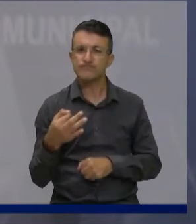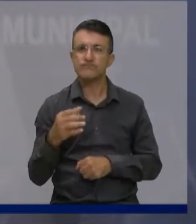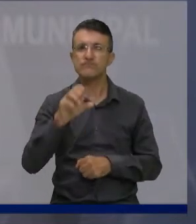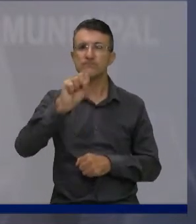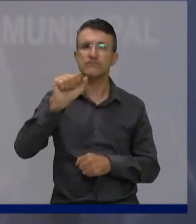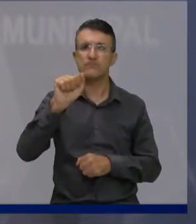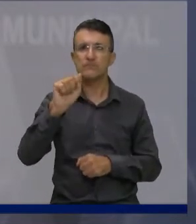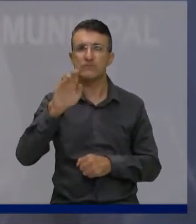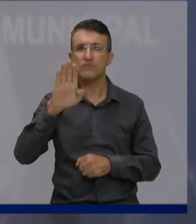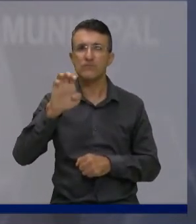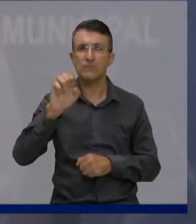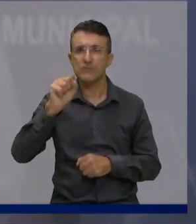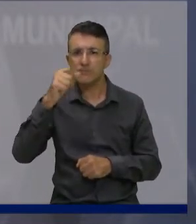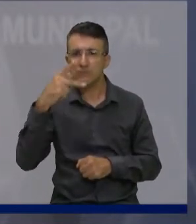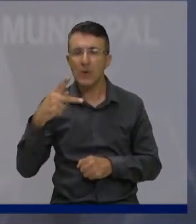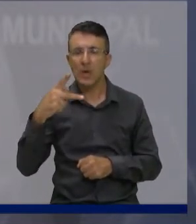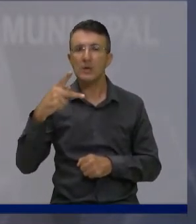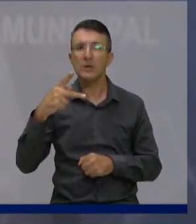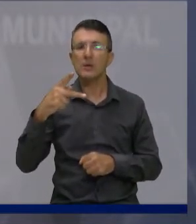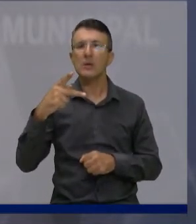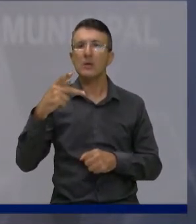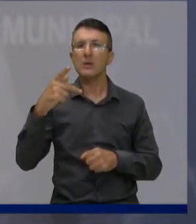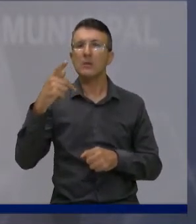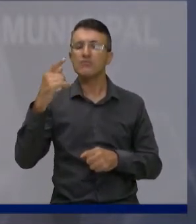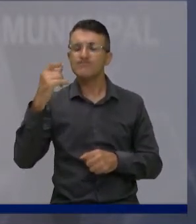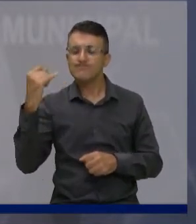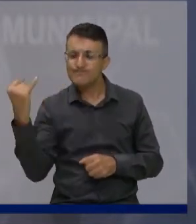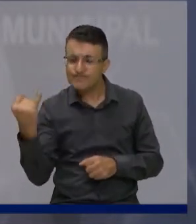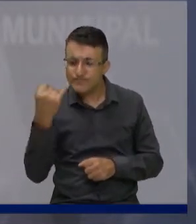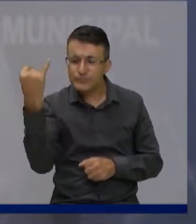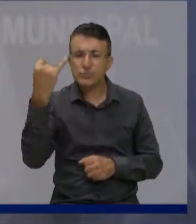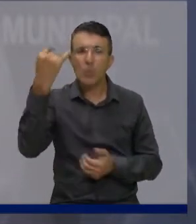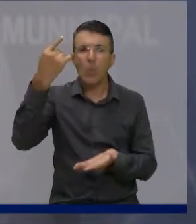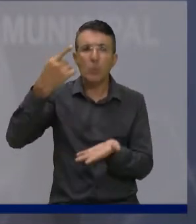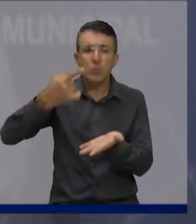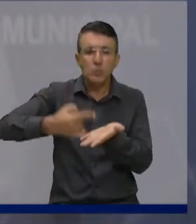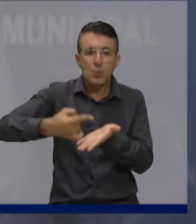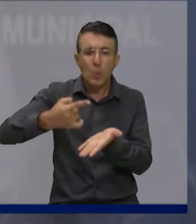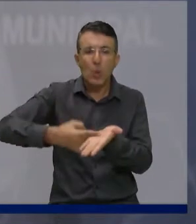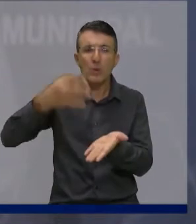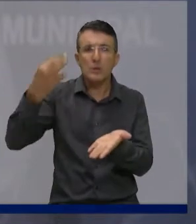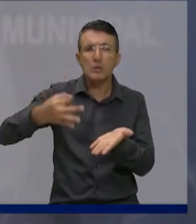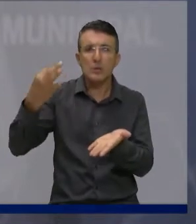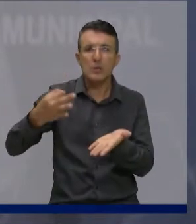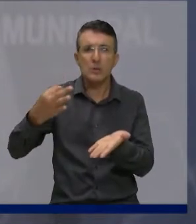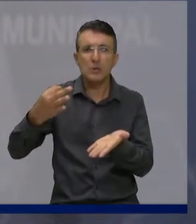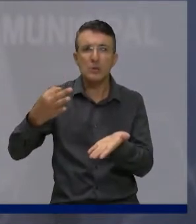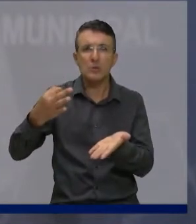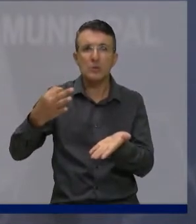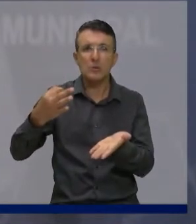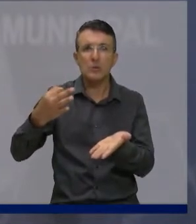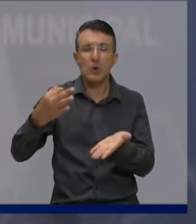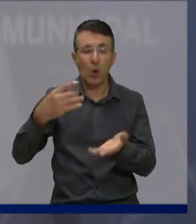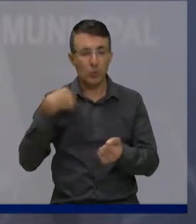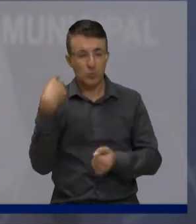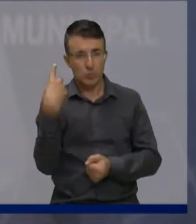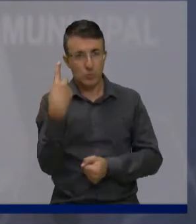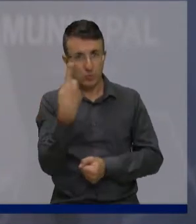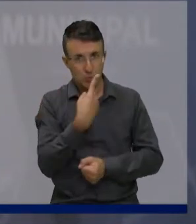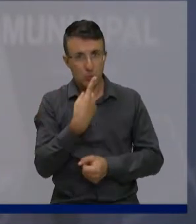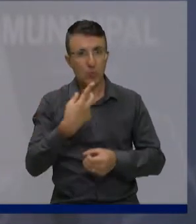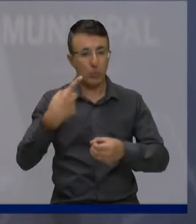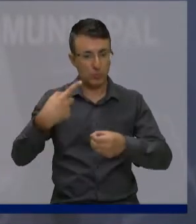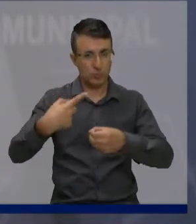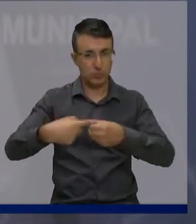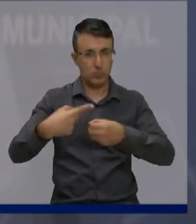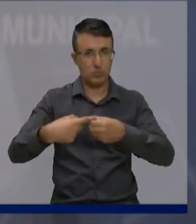também cumprir o contrato de sua parte. Então, tão logo nós temos a confirmação da